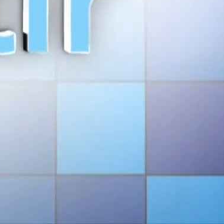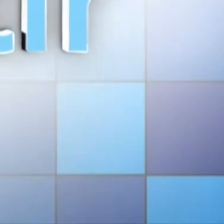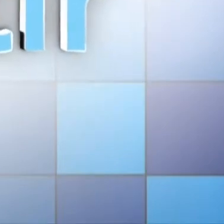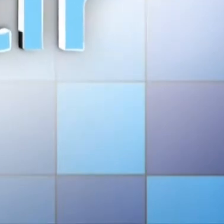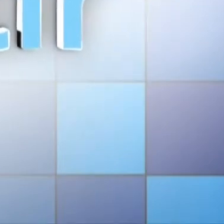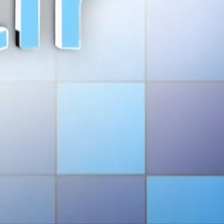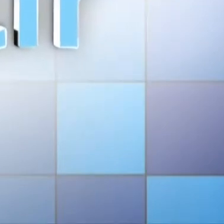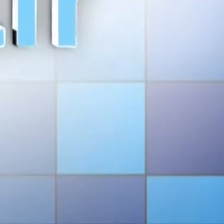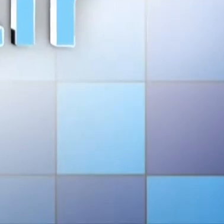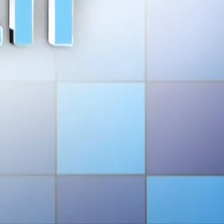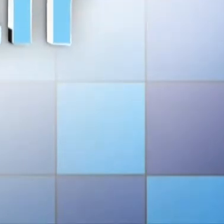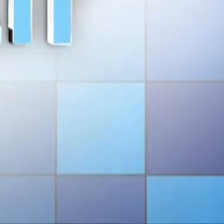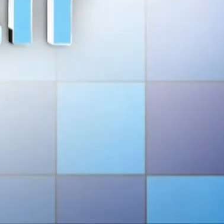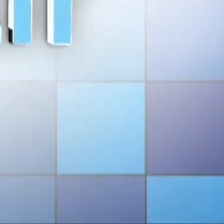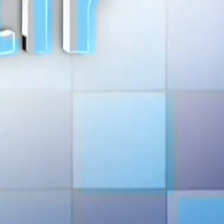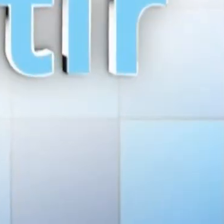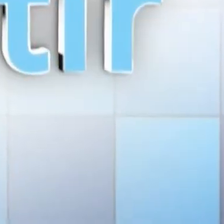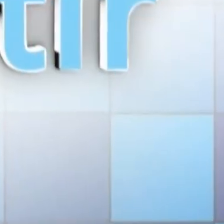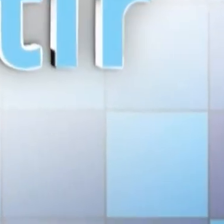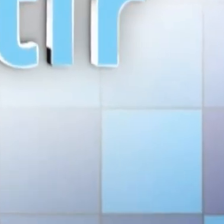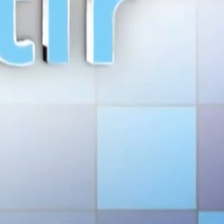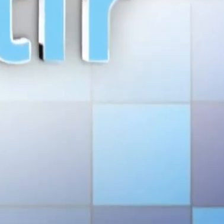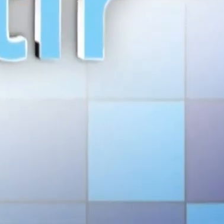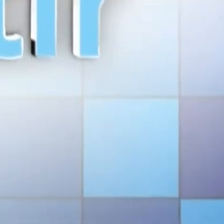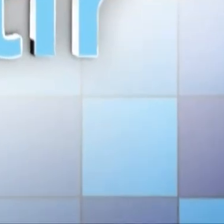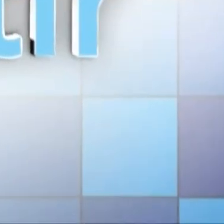Vê, ouvir, sentir.